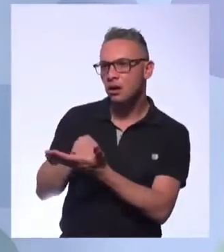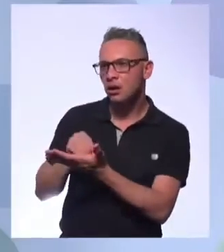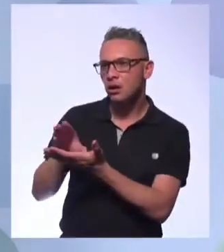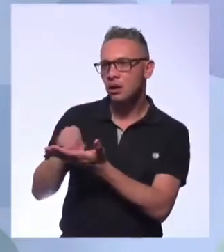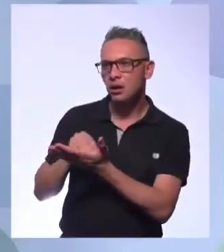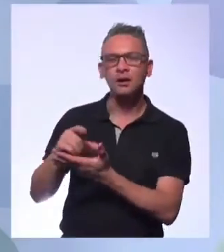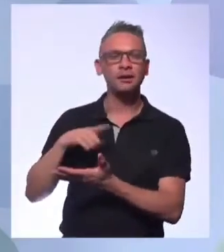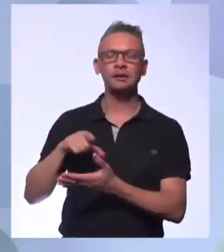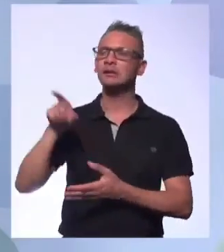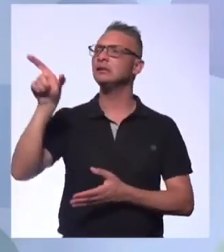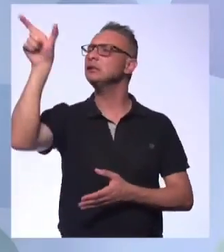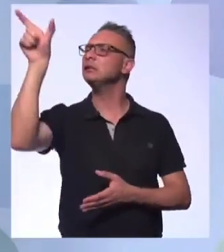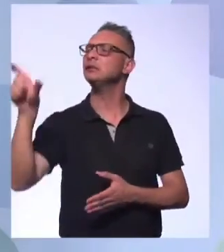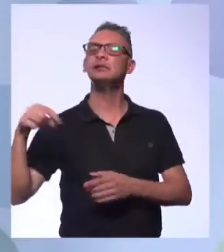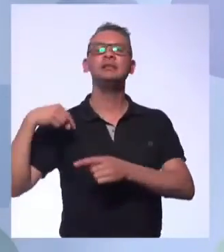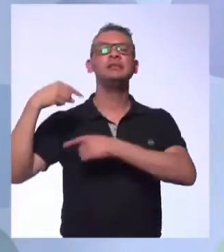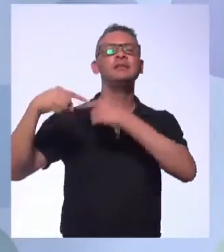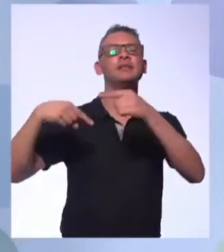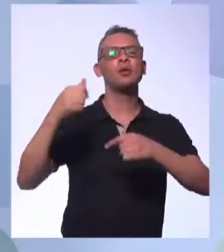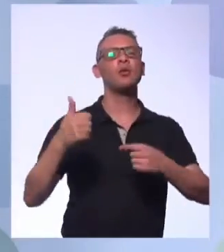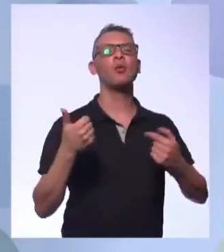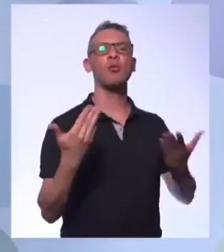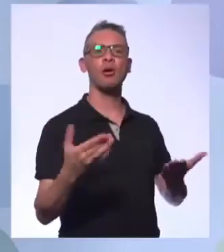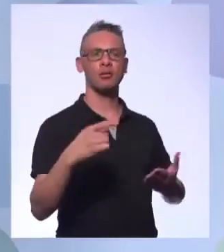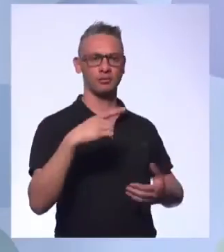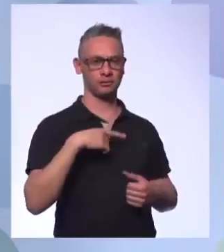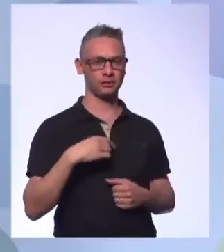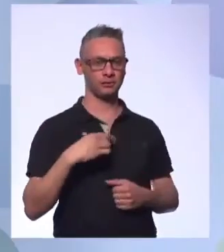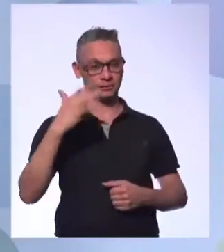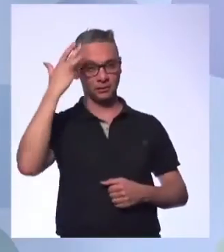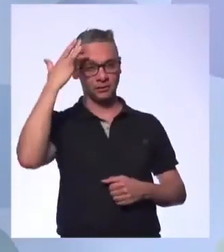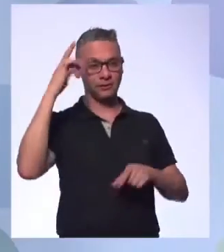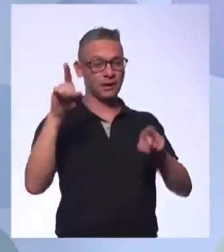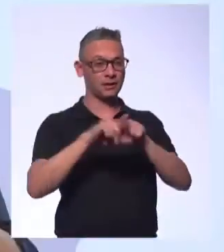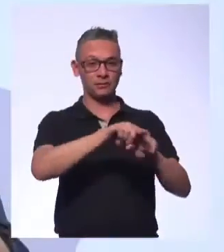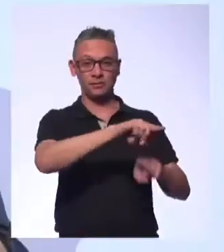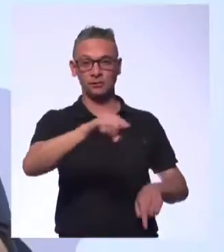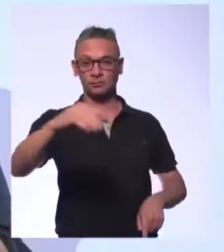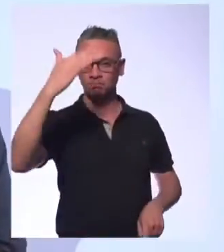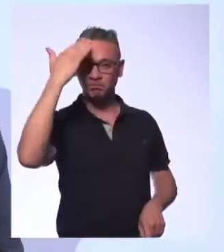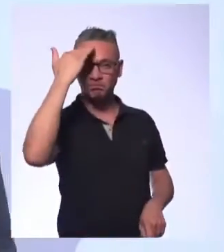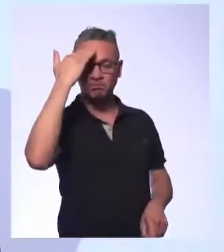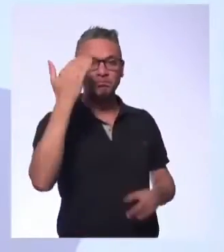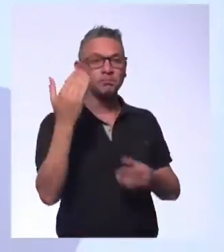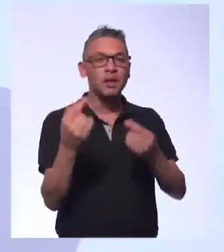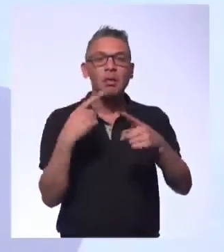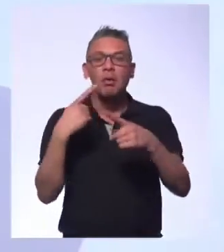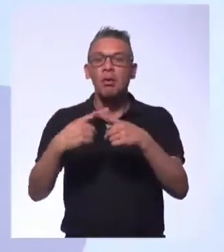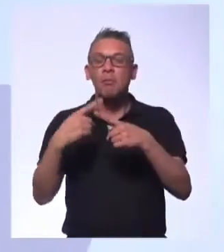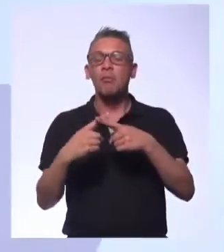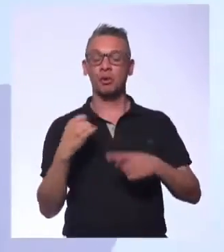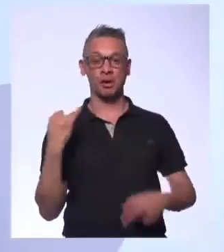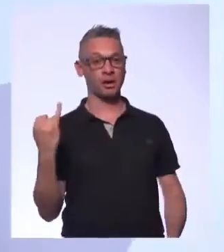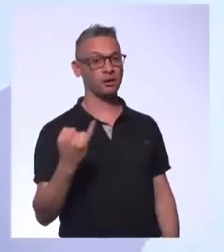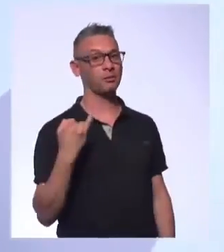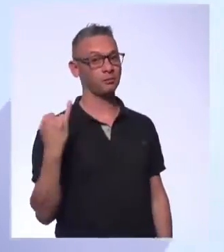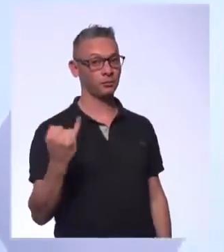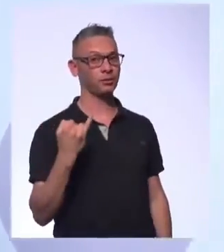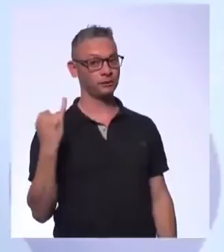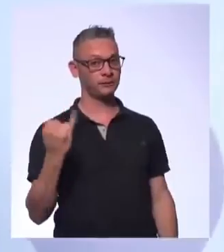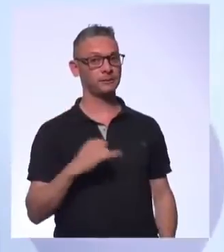pertencem? E aí fica mais fácil, inclusive, de você entender por que isso é tão importante.